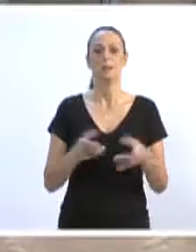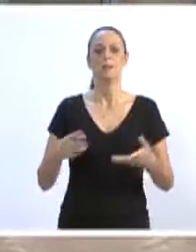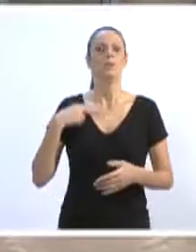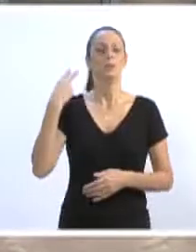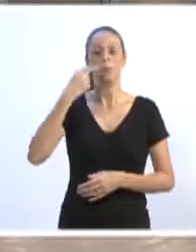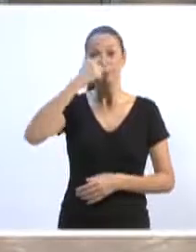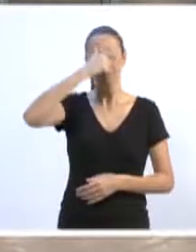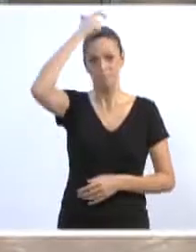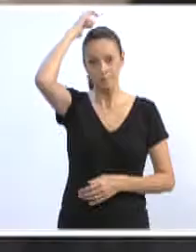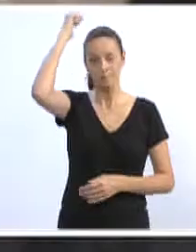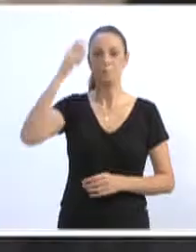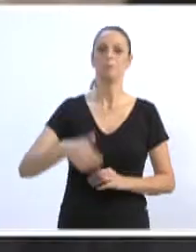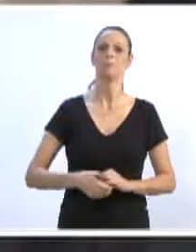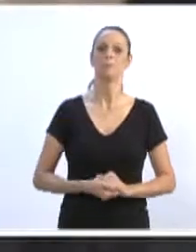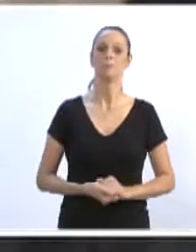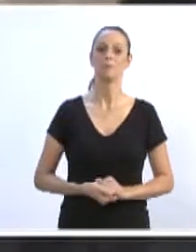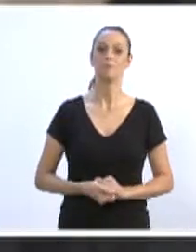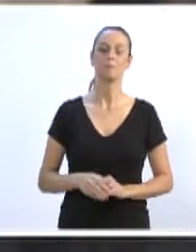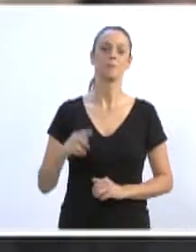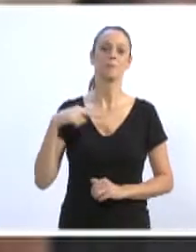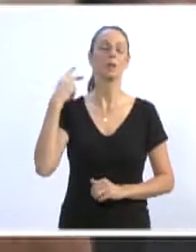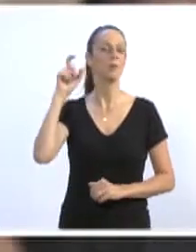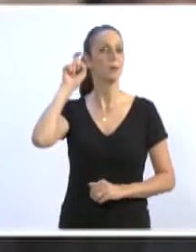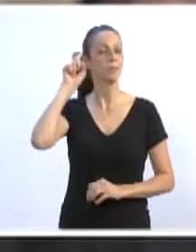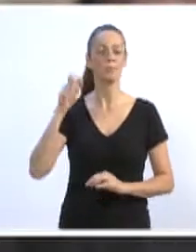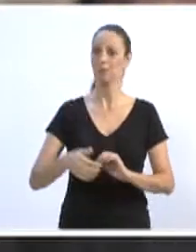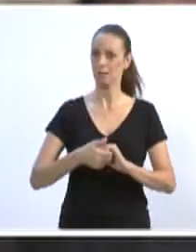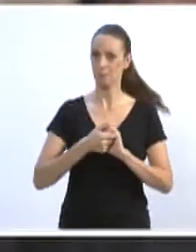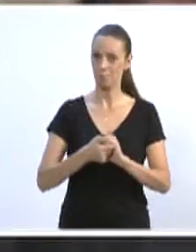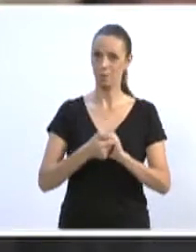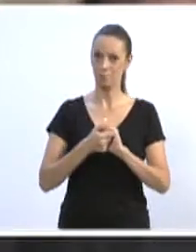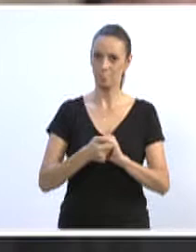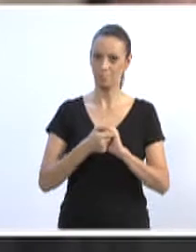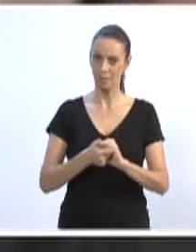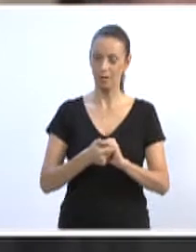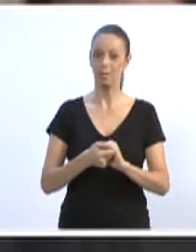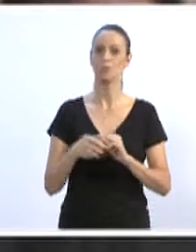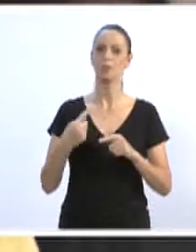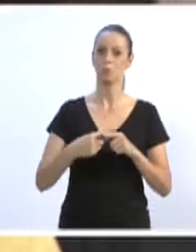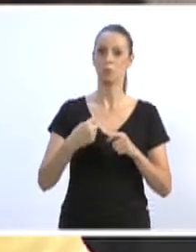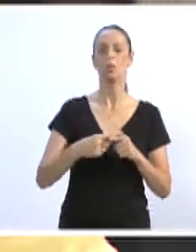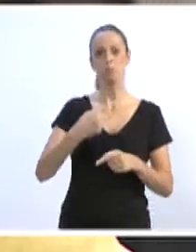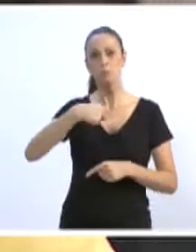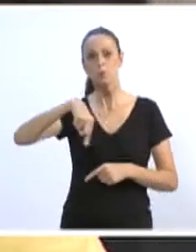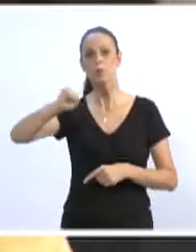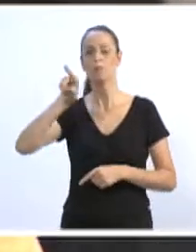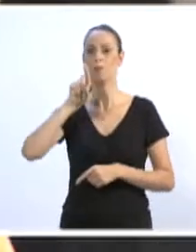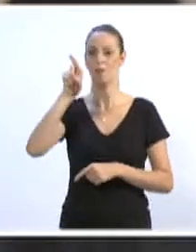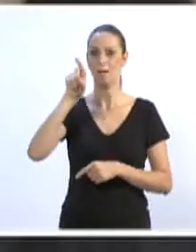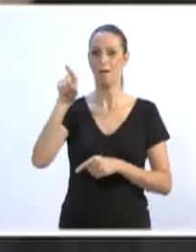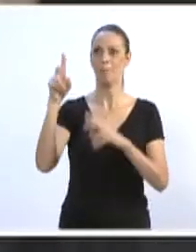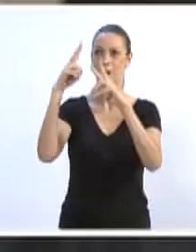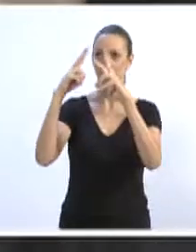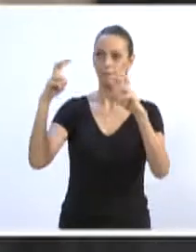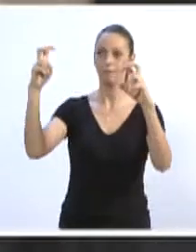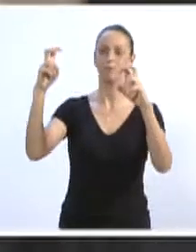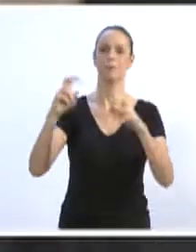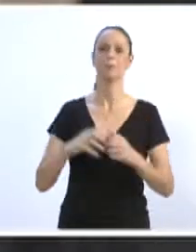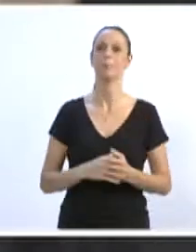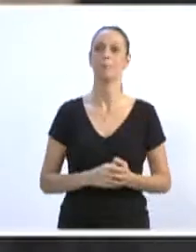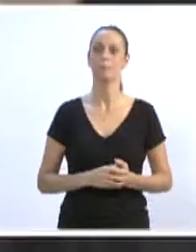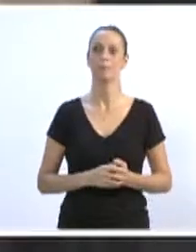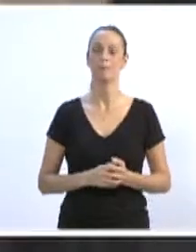vereador Adriano Pereira. Vereador Iansmantal, quero cumprimentá-lo pela vossa saída lá, juntamente com outros, também em prol de